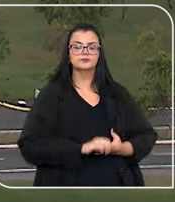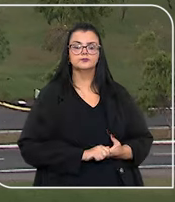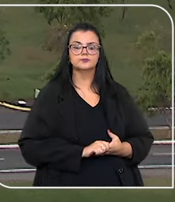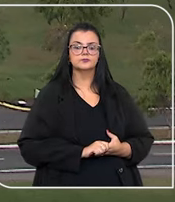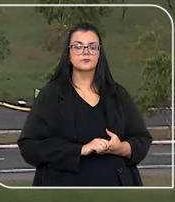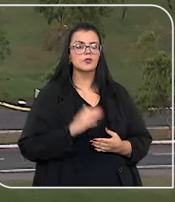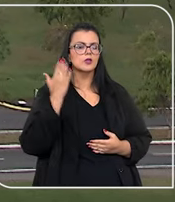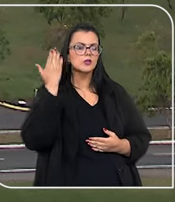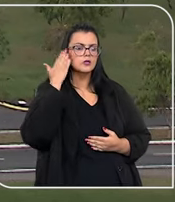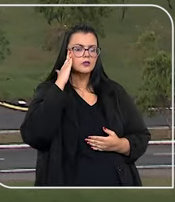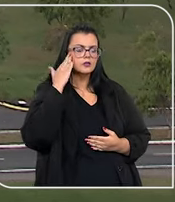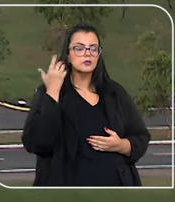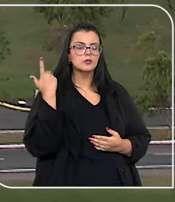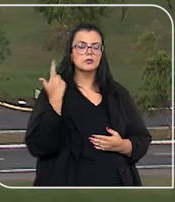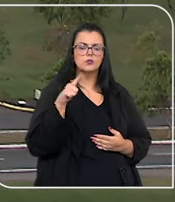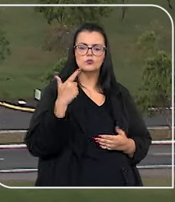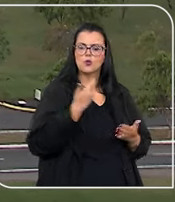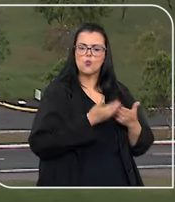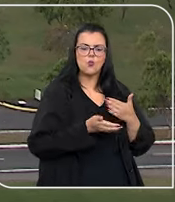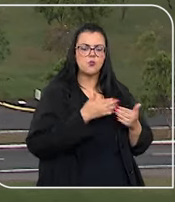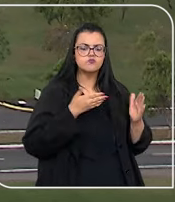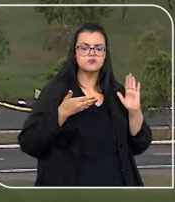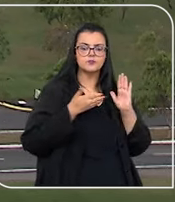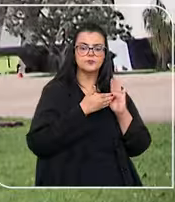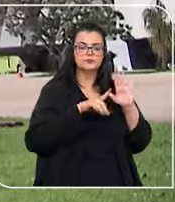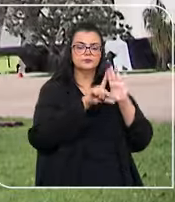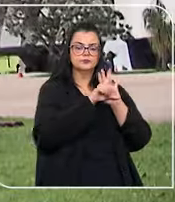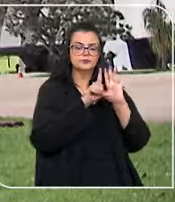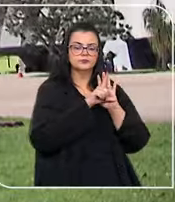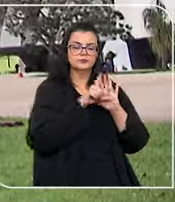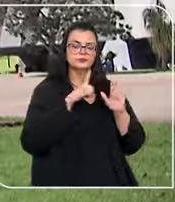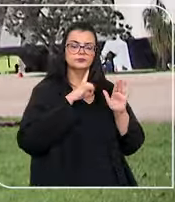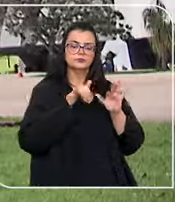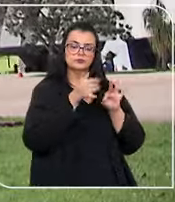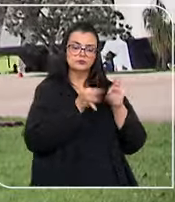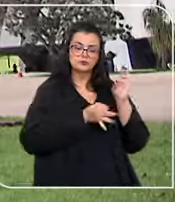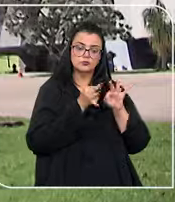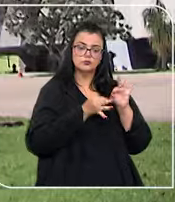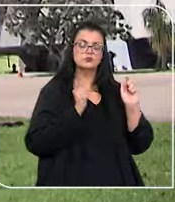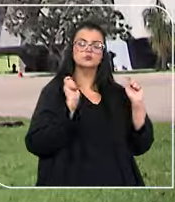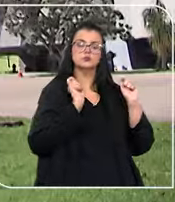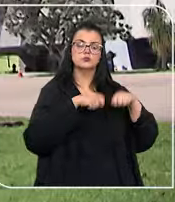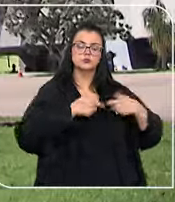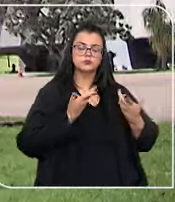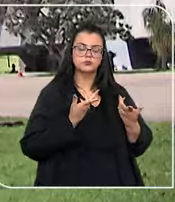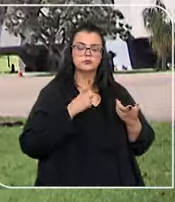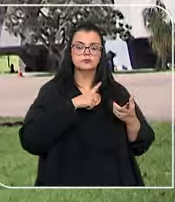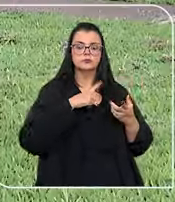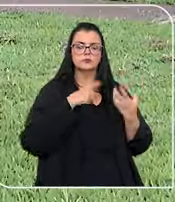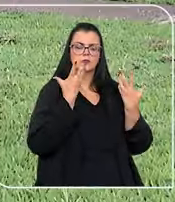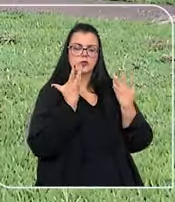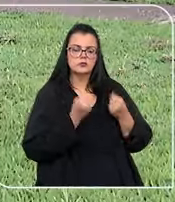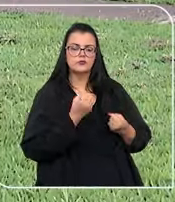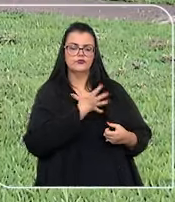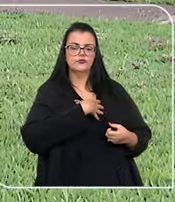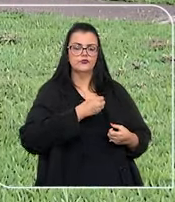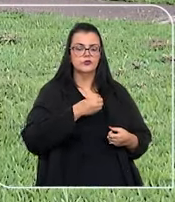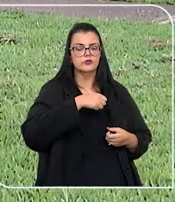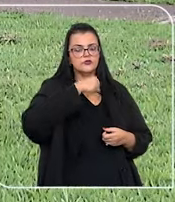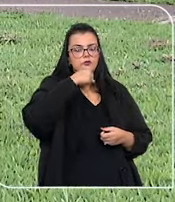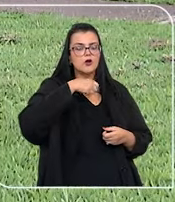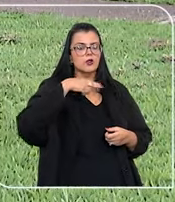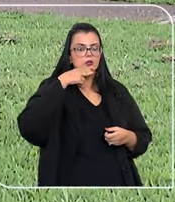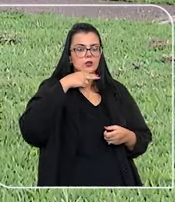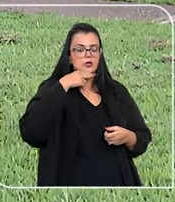O colegiado entendeu que por não haver qualquer impedimento legal, é juridicamente possível reconhecer a filiação socioafetiva